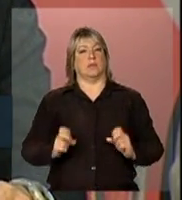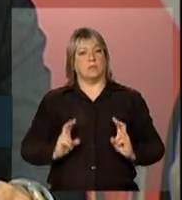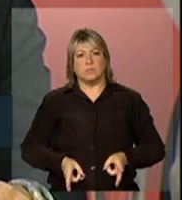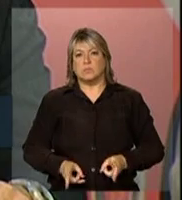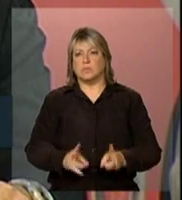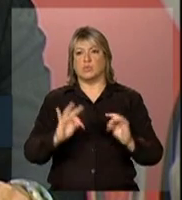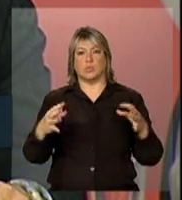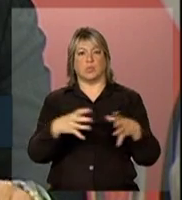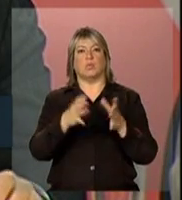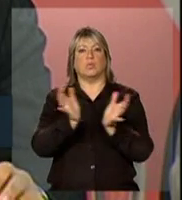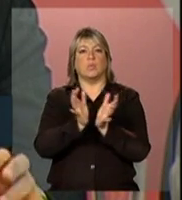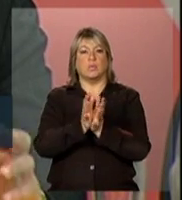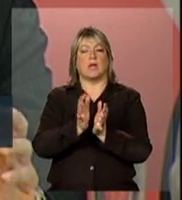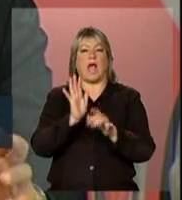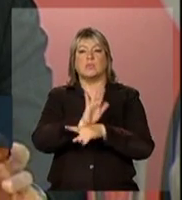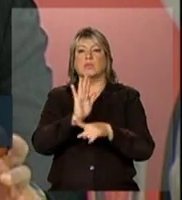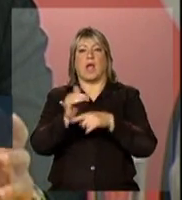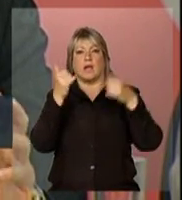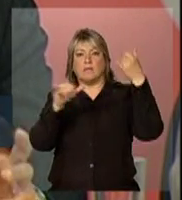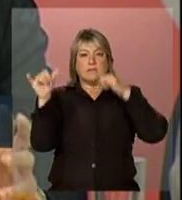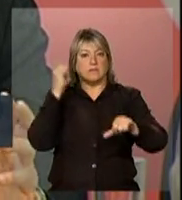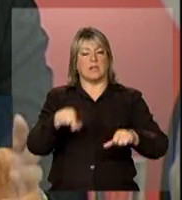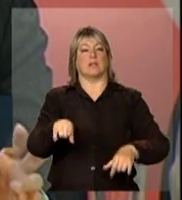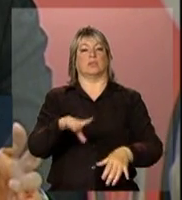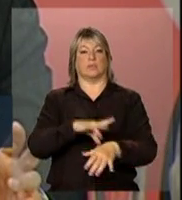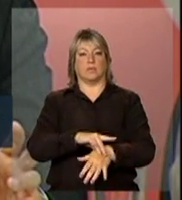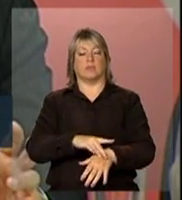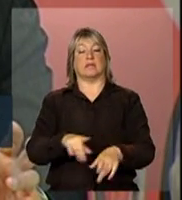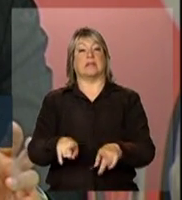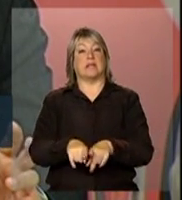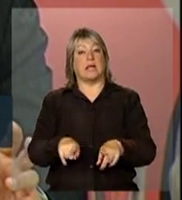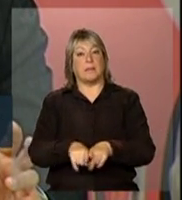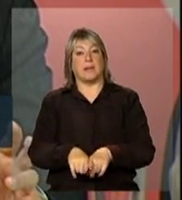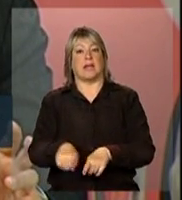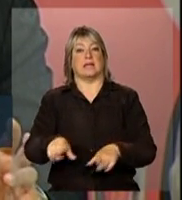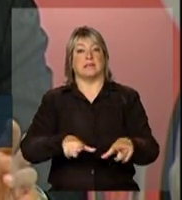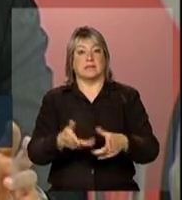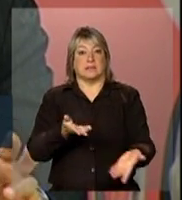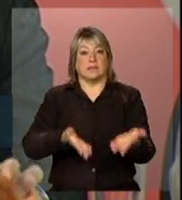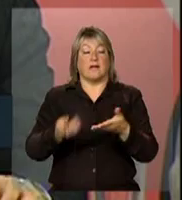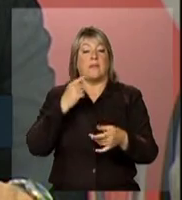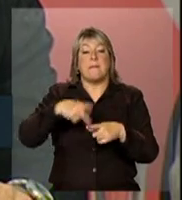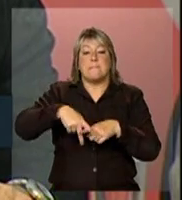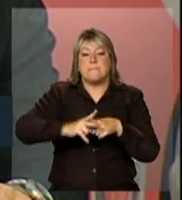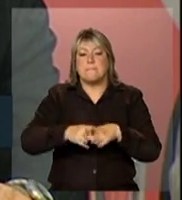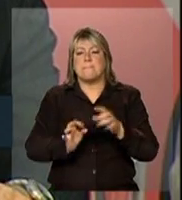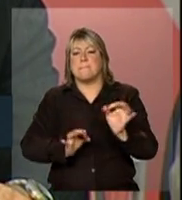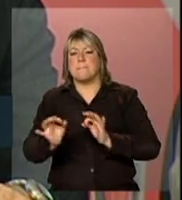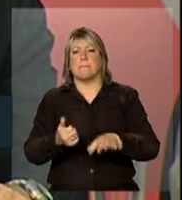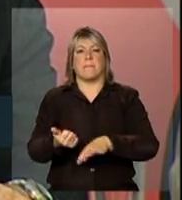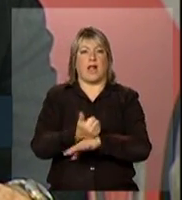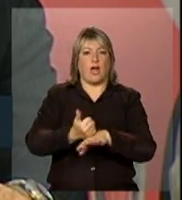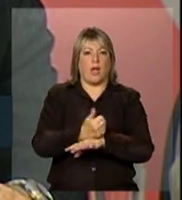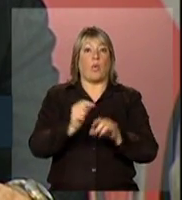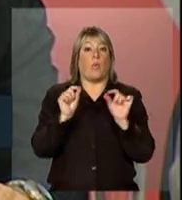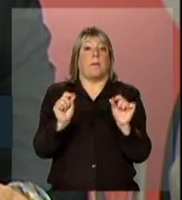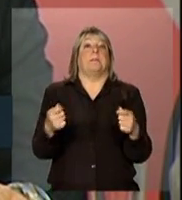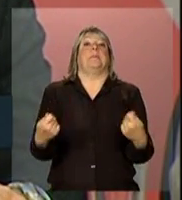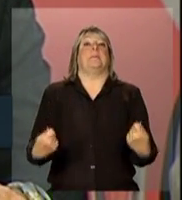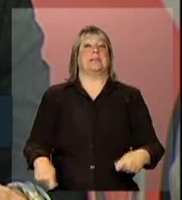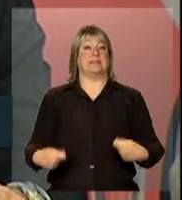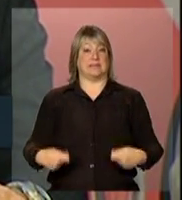de prevenção e, terceiro, reestruturar os serviços naquilo que precisam ser reestruturados para enfrentar essa nova realidade